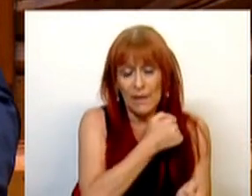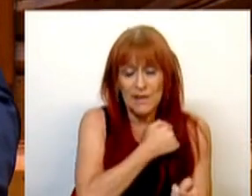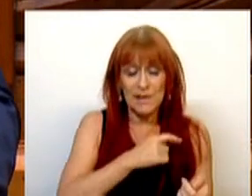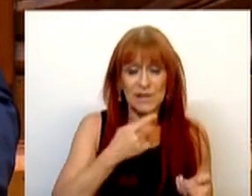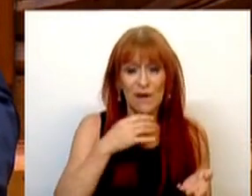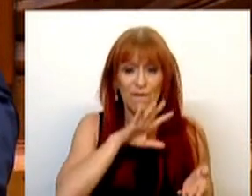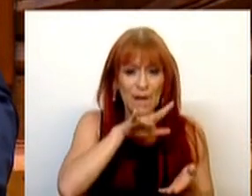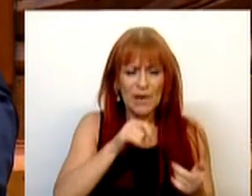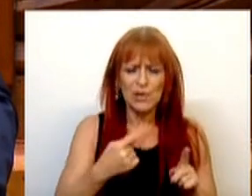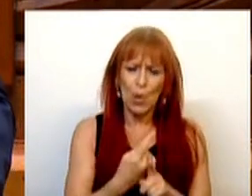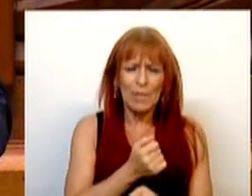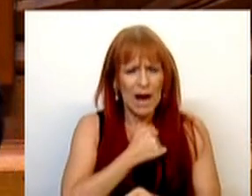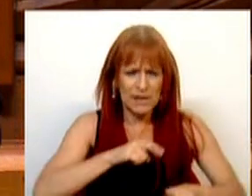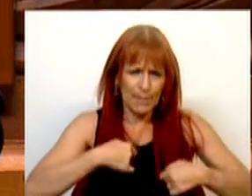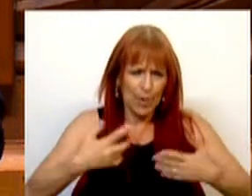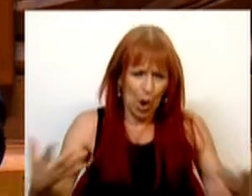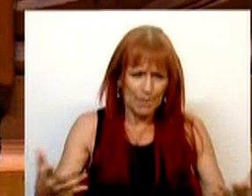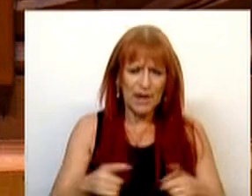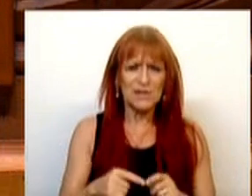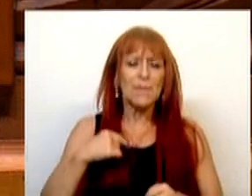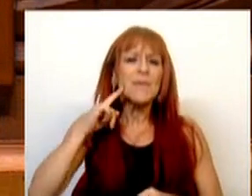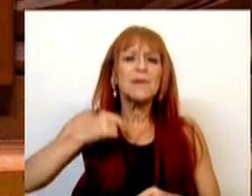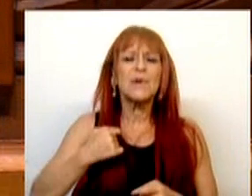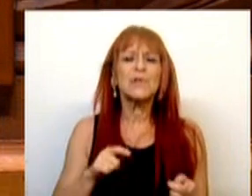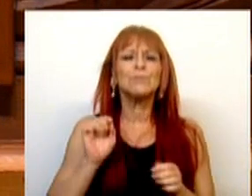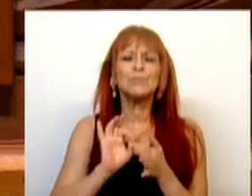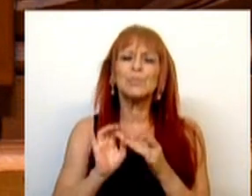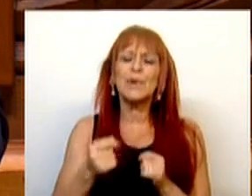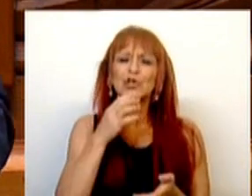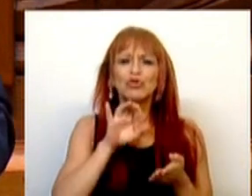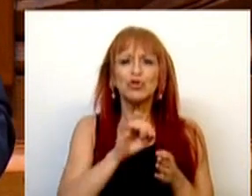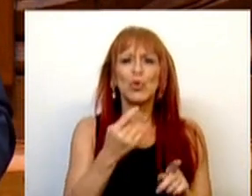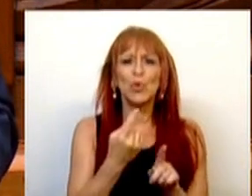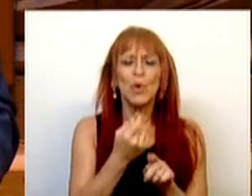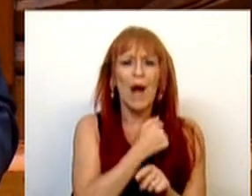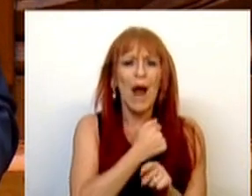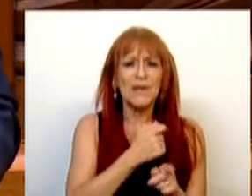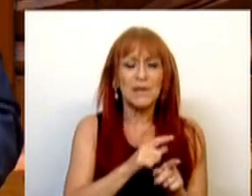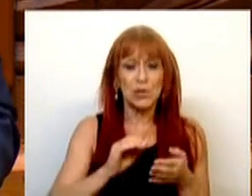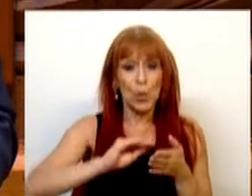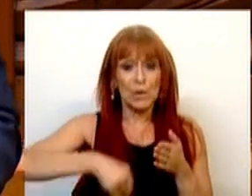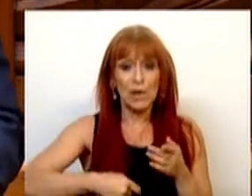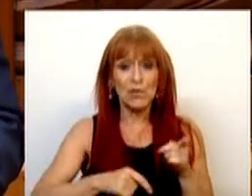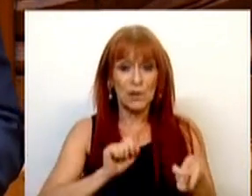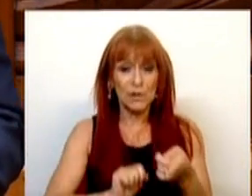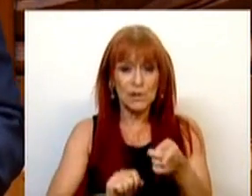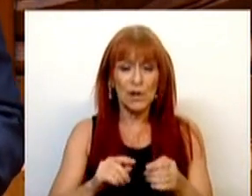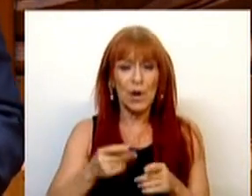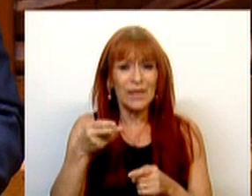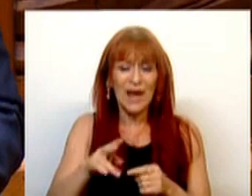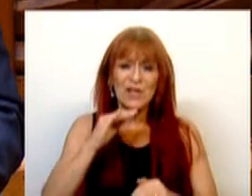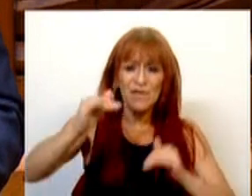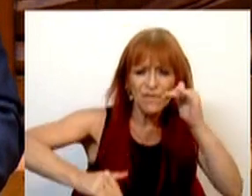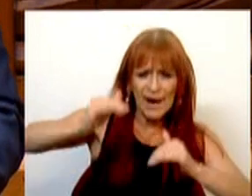assumiram na aquisição de casa própria e que a principal tipologia do crédito de habitação em Portugal é do contrato de crédito com taxa